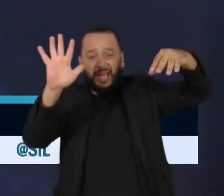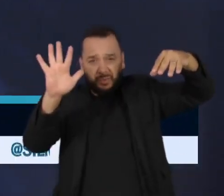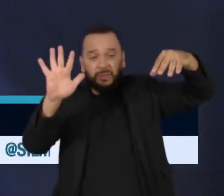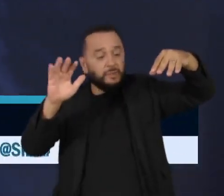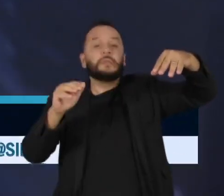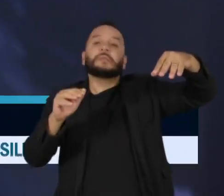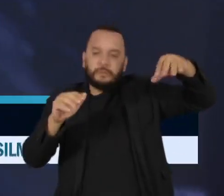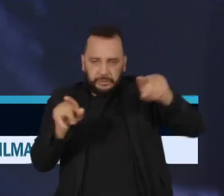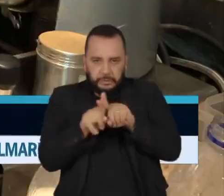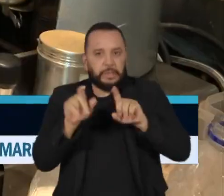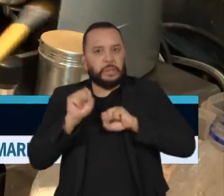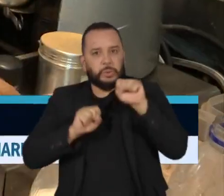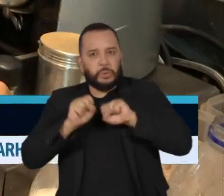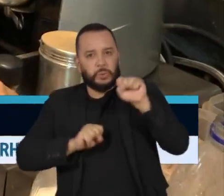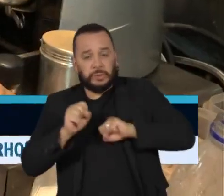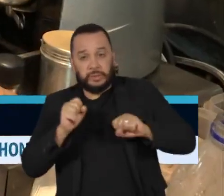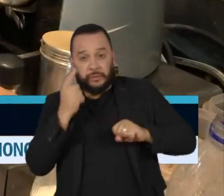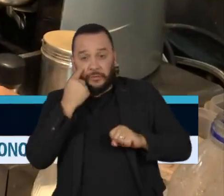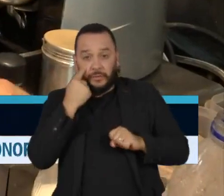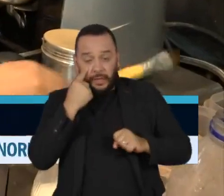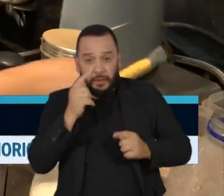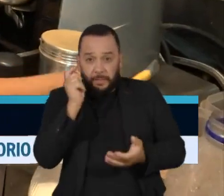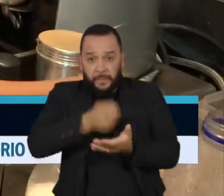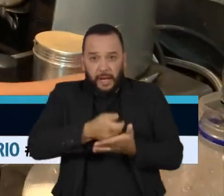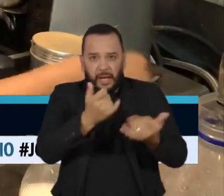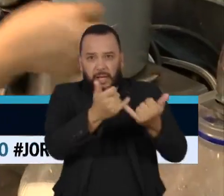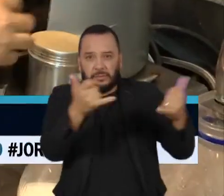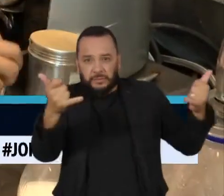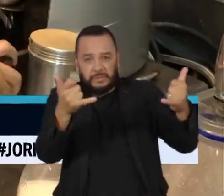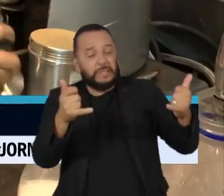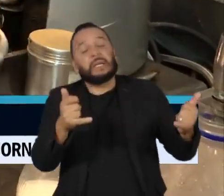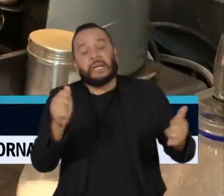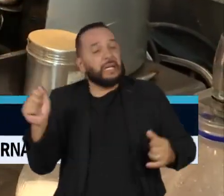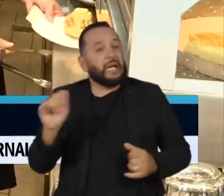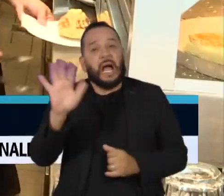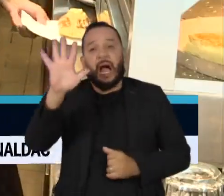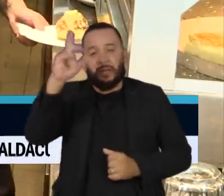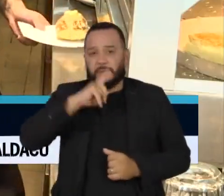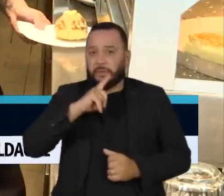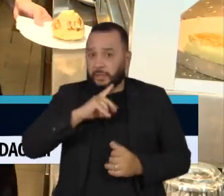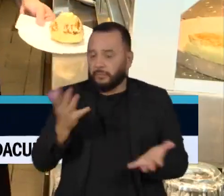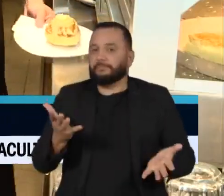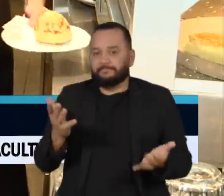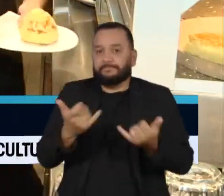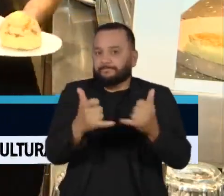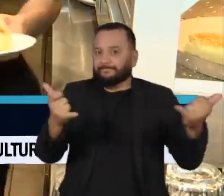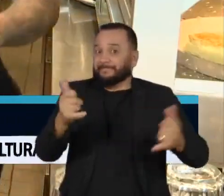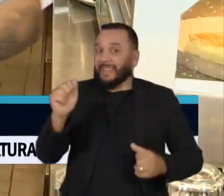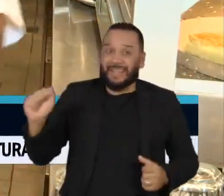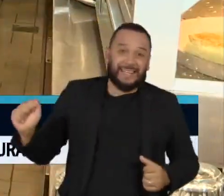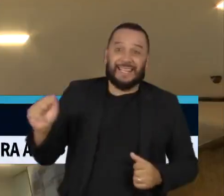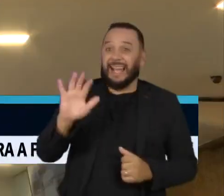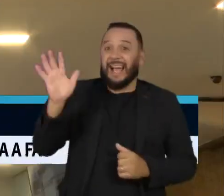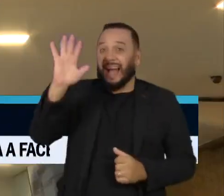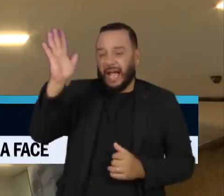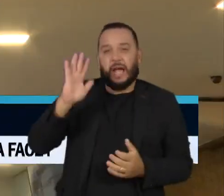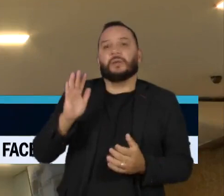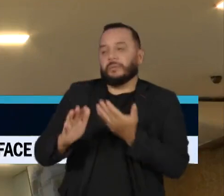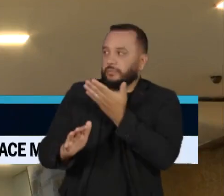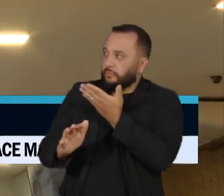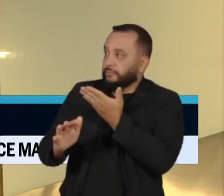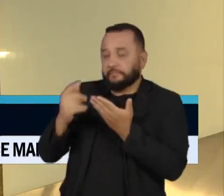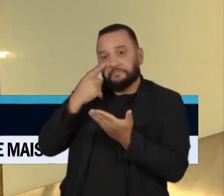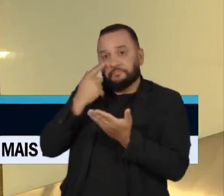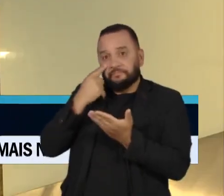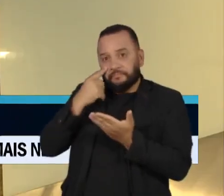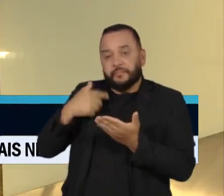e médias indústrias. A conta de luz é a mais alta entre todos os custos dessa padaria. A energia